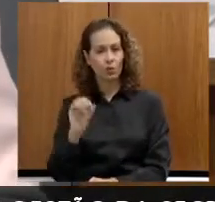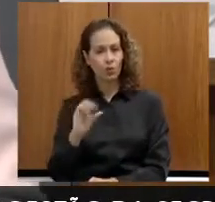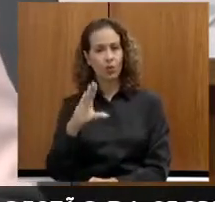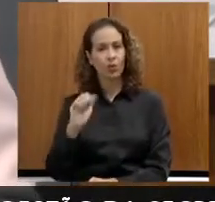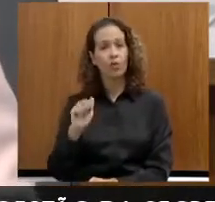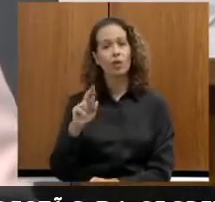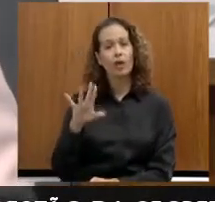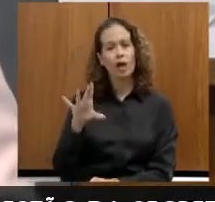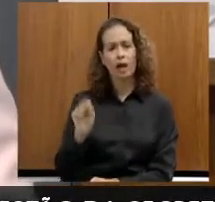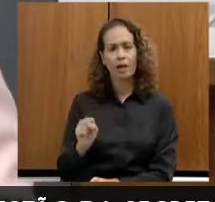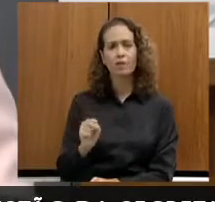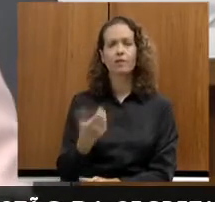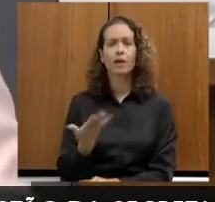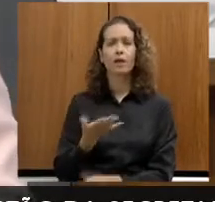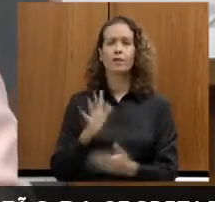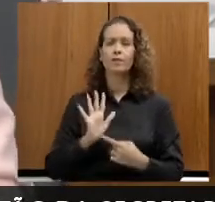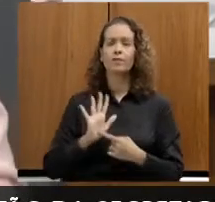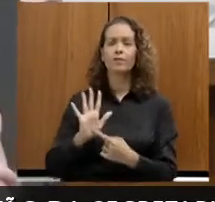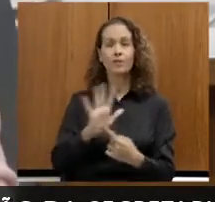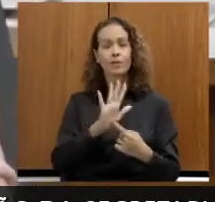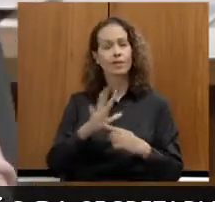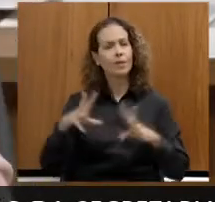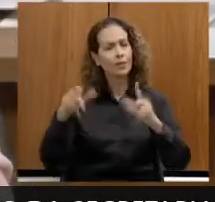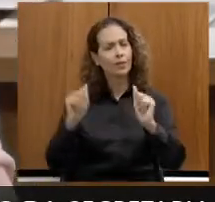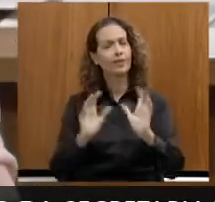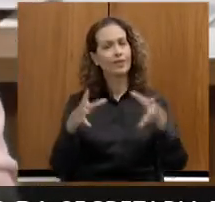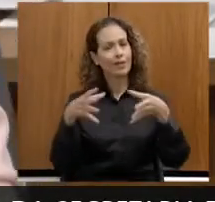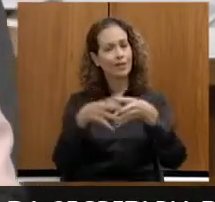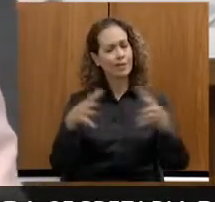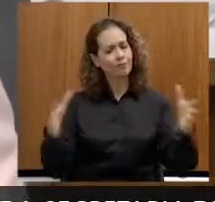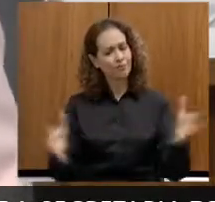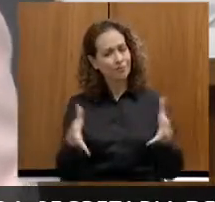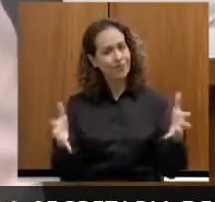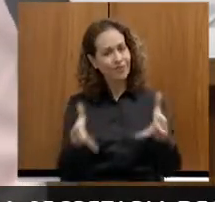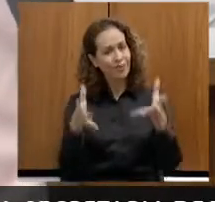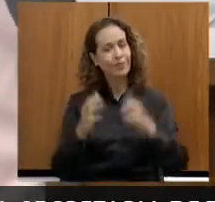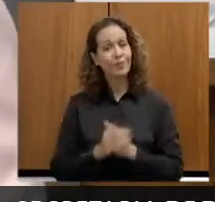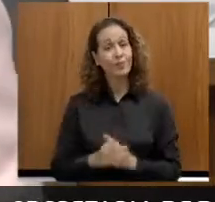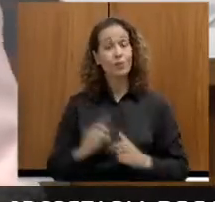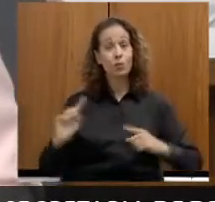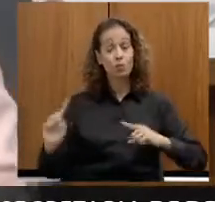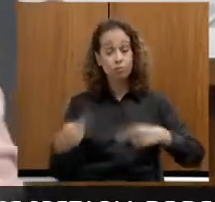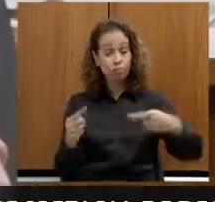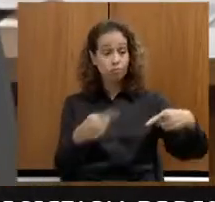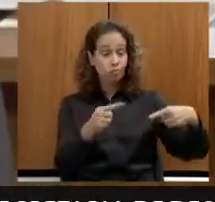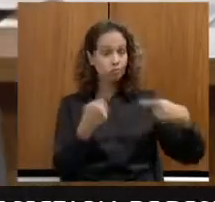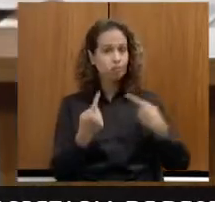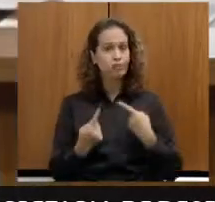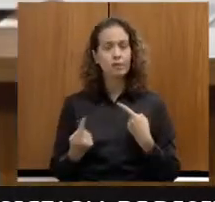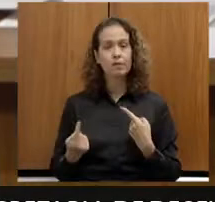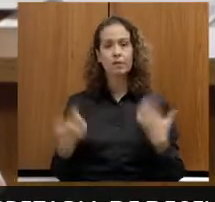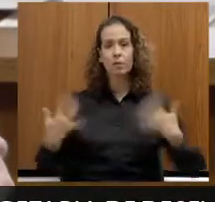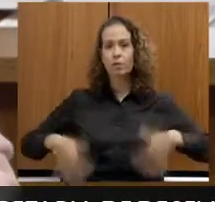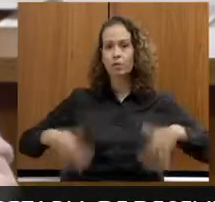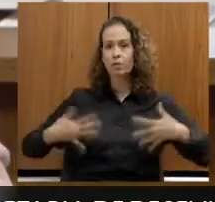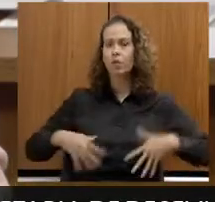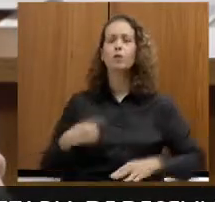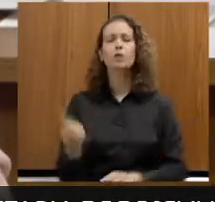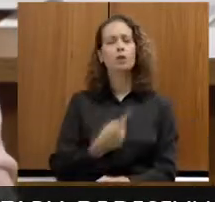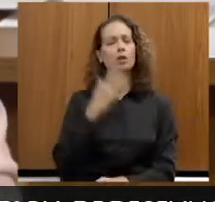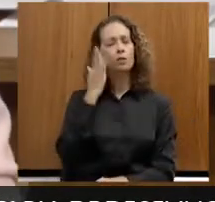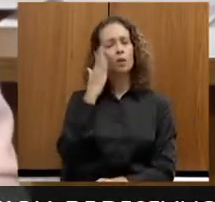toda a CEDESI, isso para nós é um estímulo. Nós sabemos que os nossos desafios são muito grandes, a gente sabe, deputado, desses